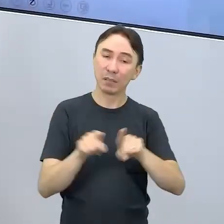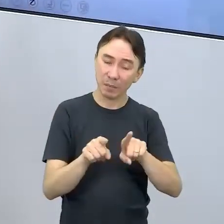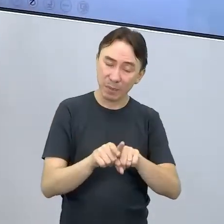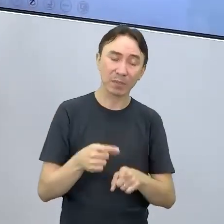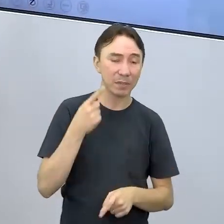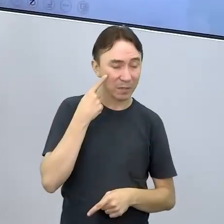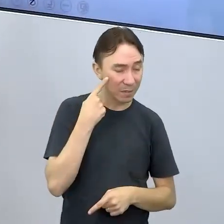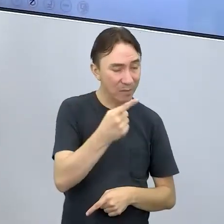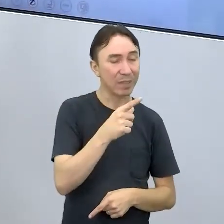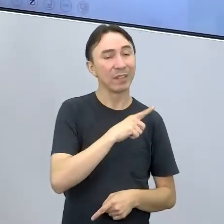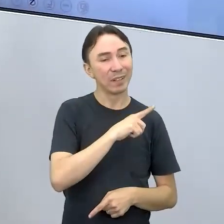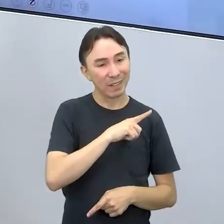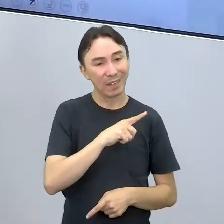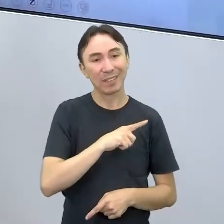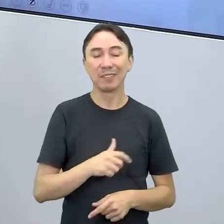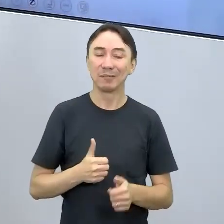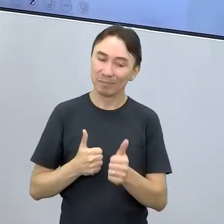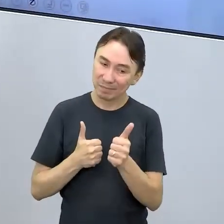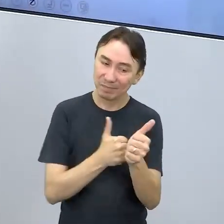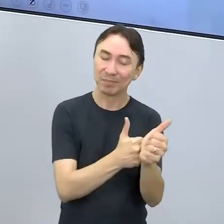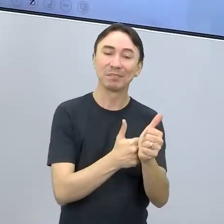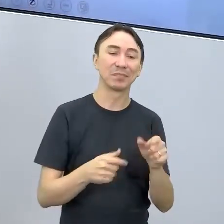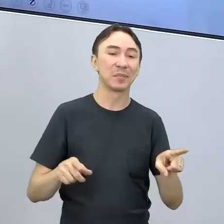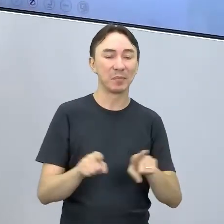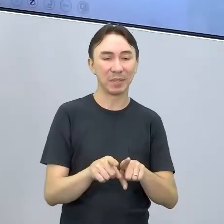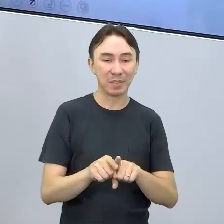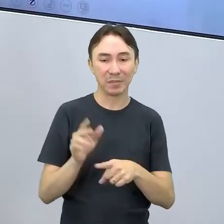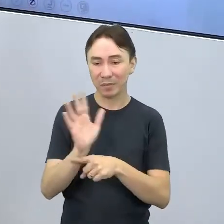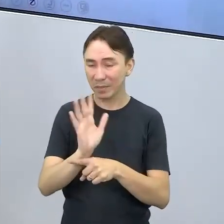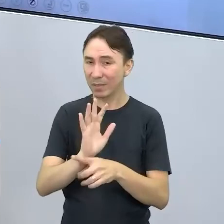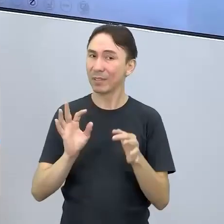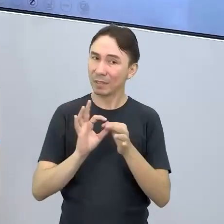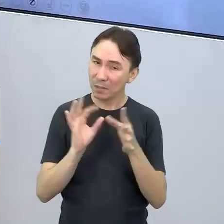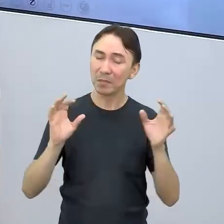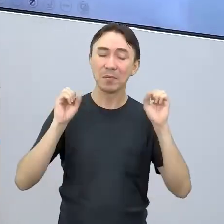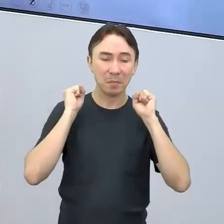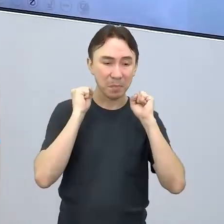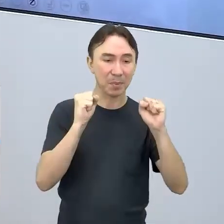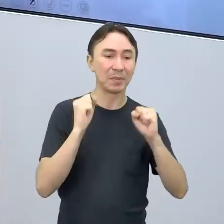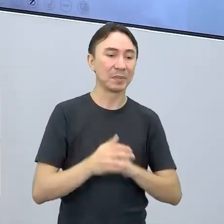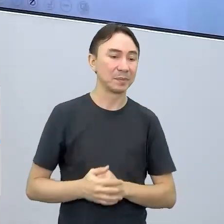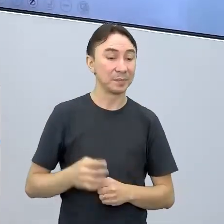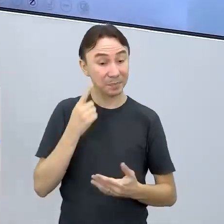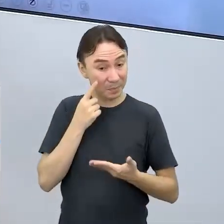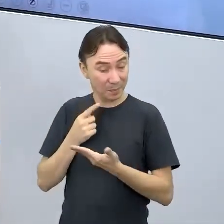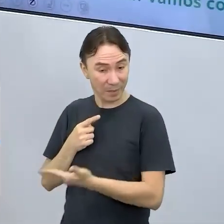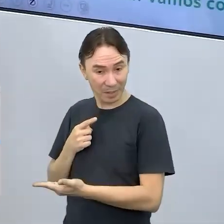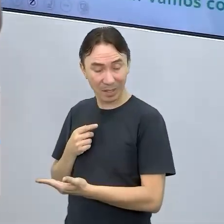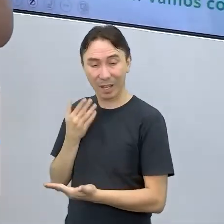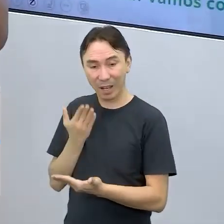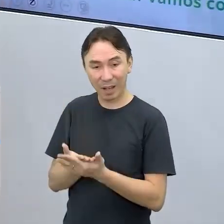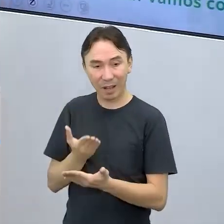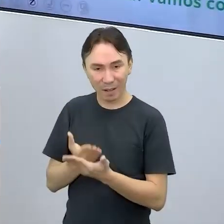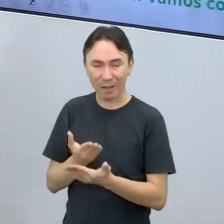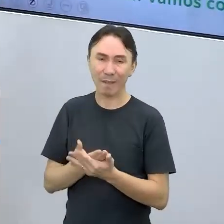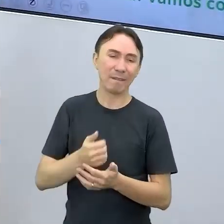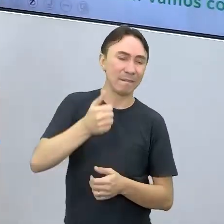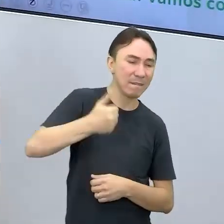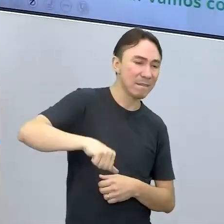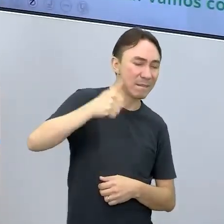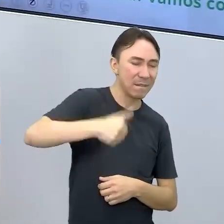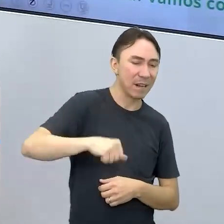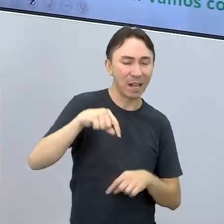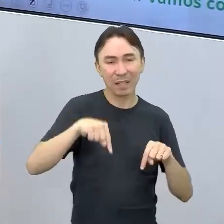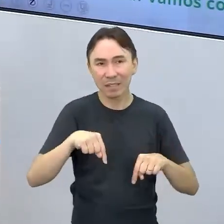interessante para trabalhar também. Gente, na telinha aí vai aparecer o nosso QR Code para você avaliar a nossa aula. Não deixe de avaliar, não. Fala o que você